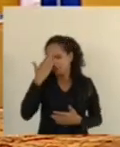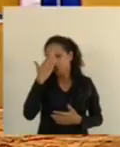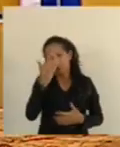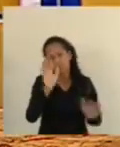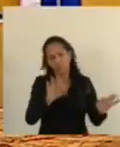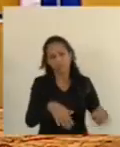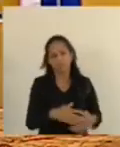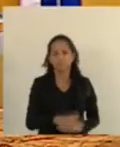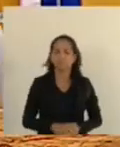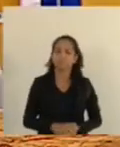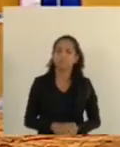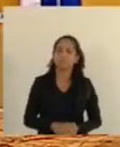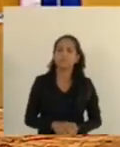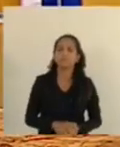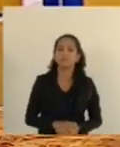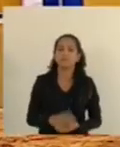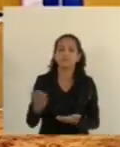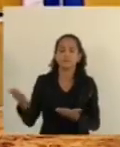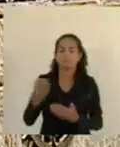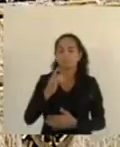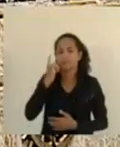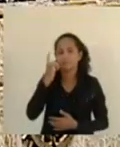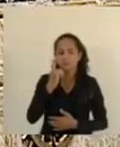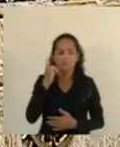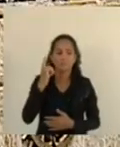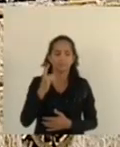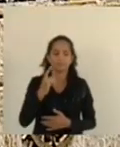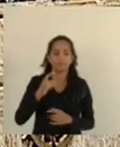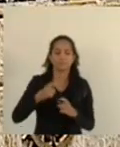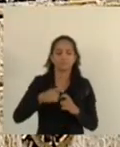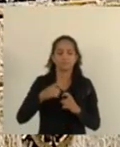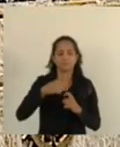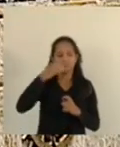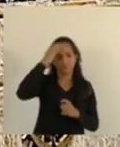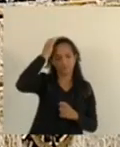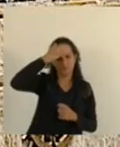Exª. Com a palavra o deputado doutor Hércules.